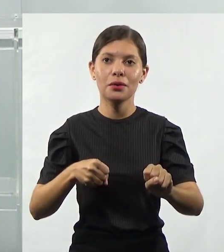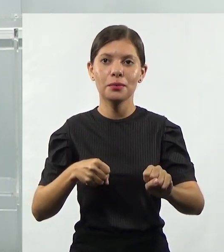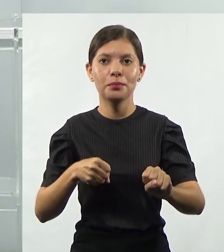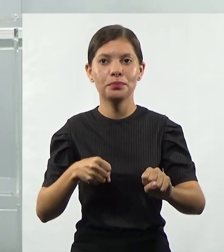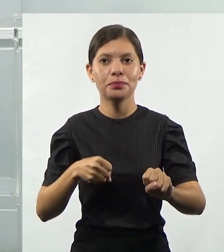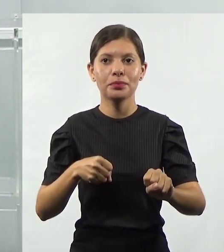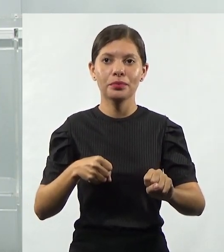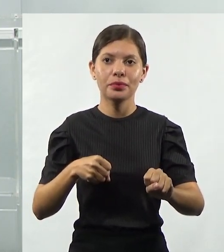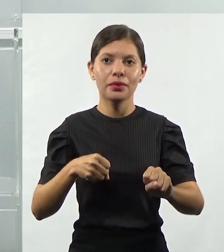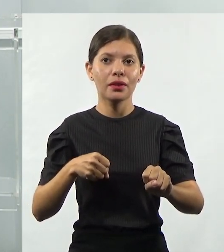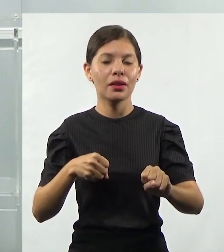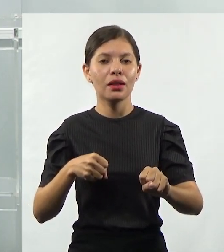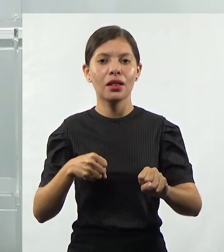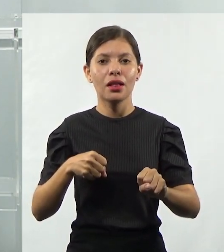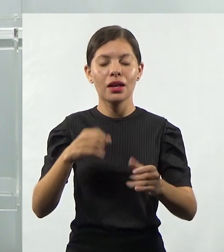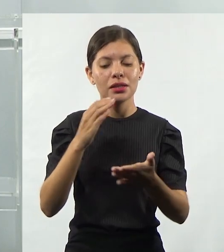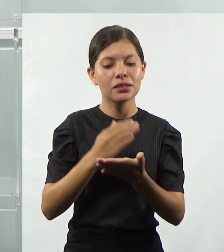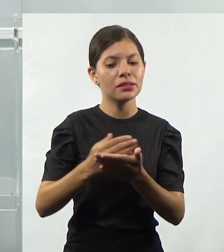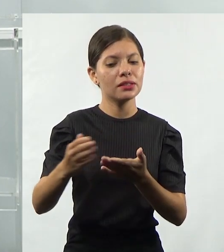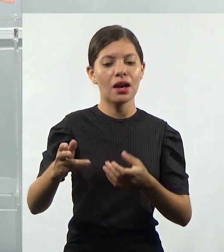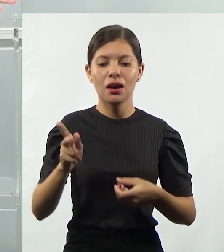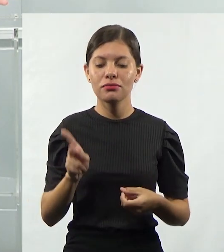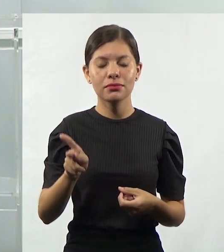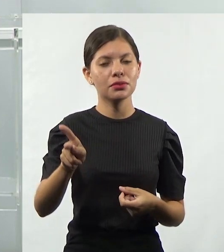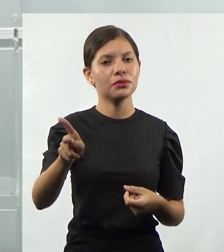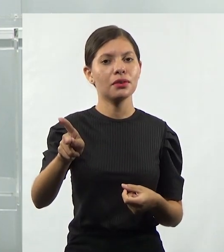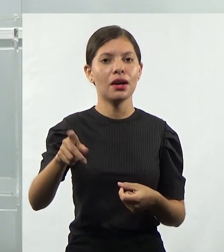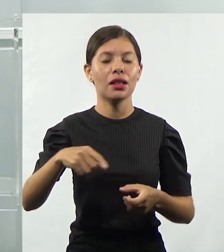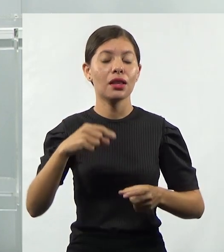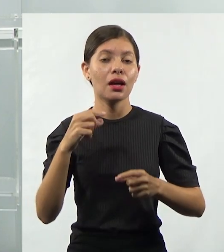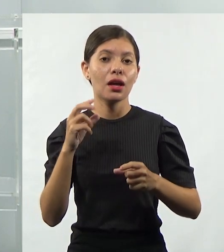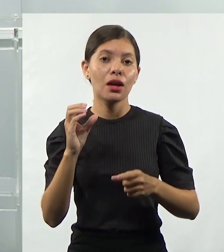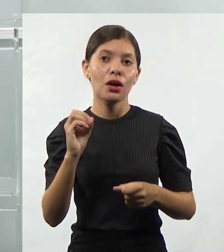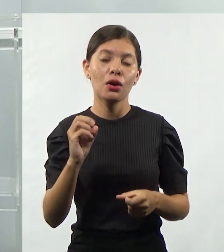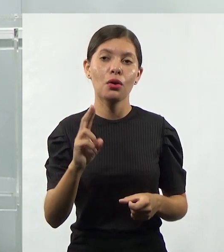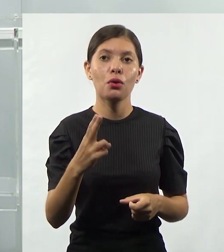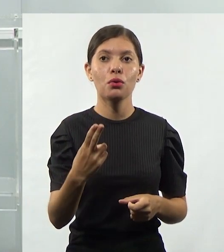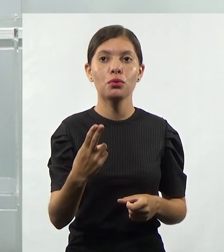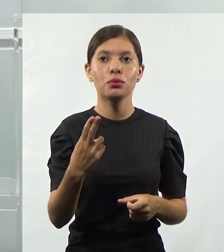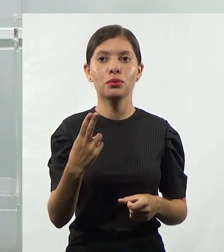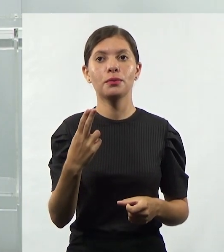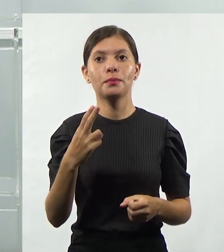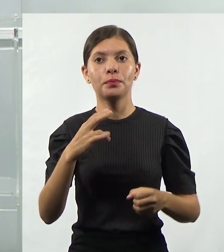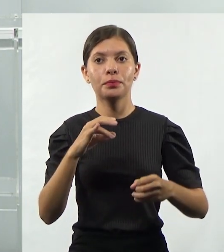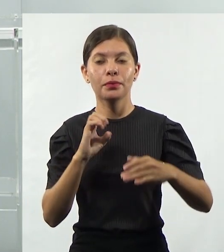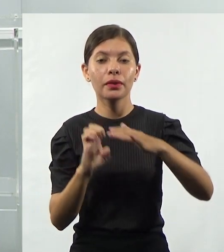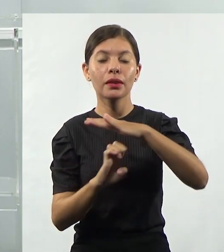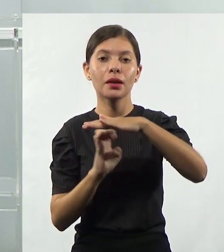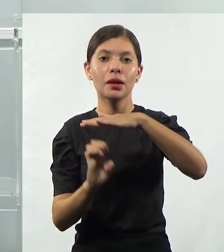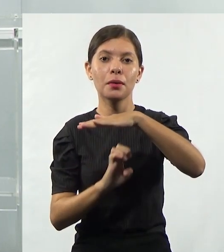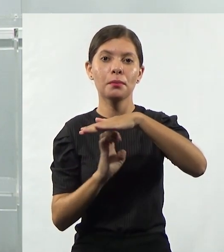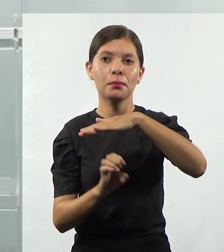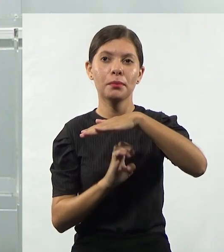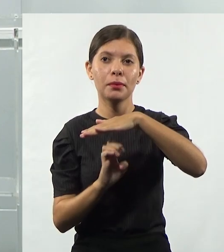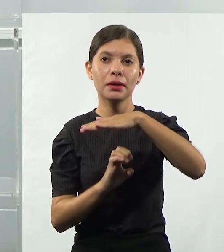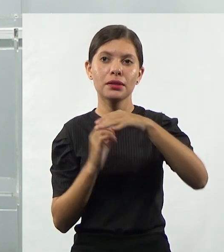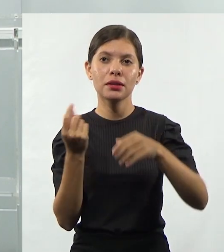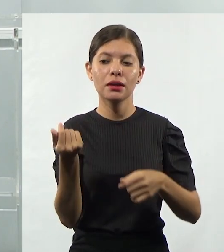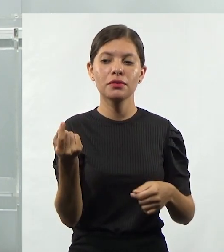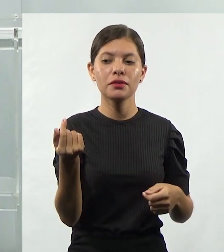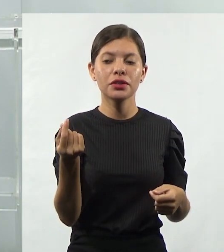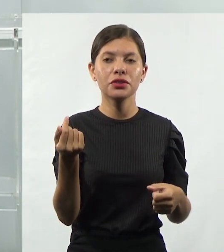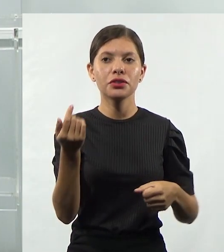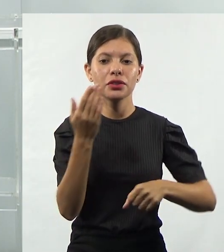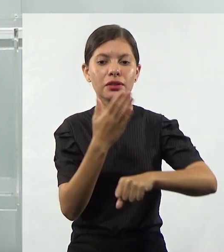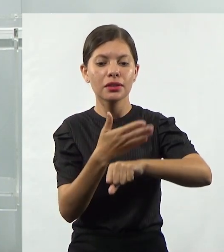inicial ou de formação continuada. Se a empresa vai investir também em